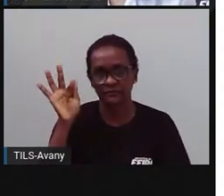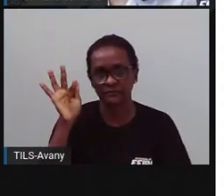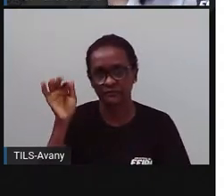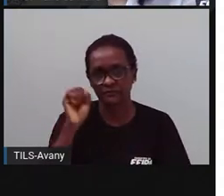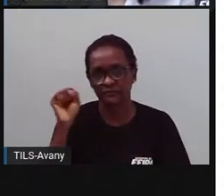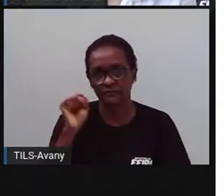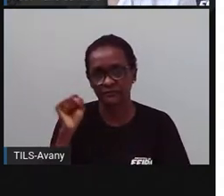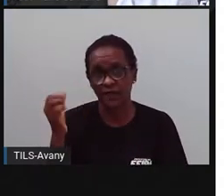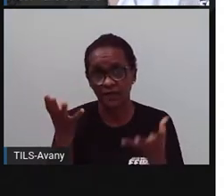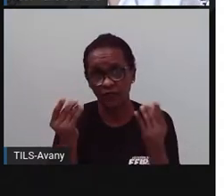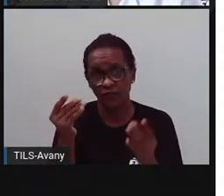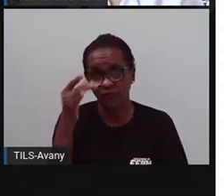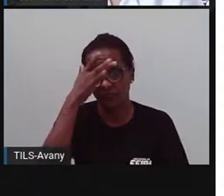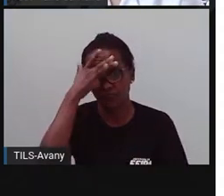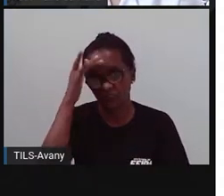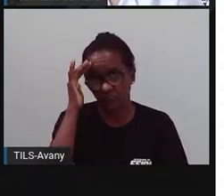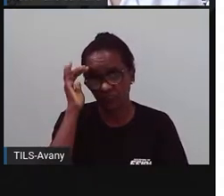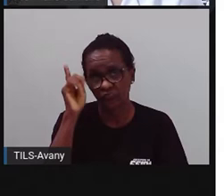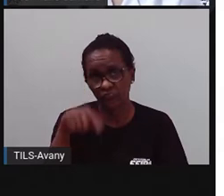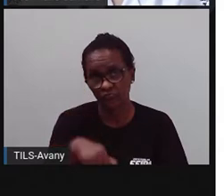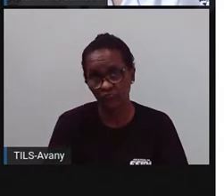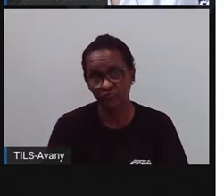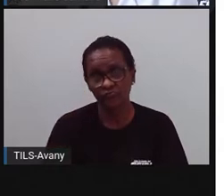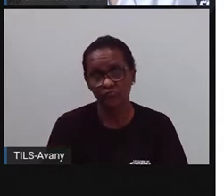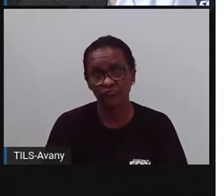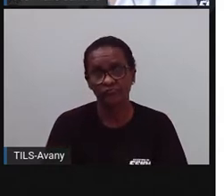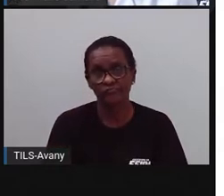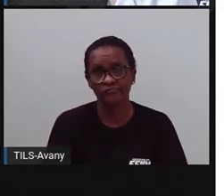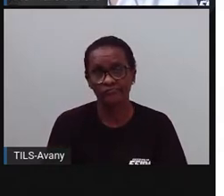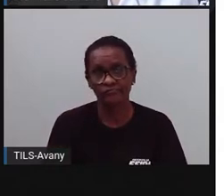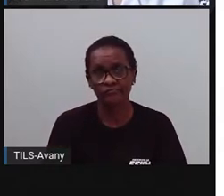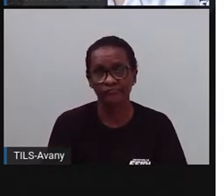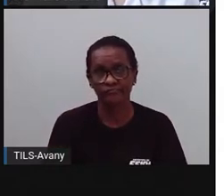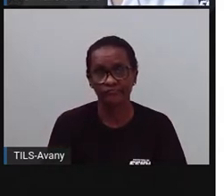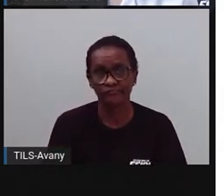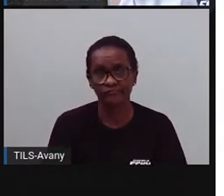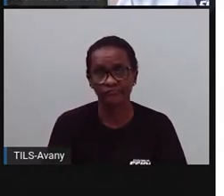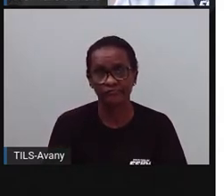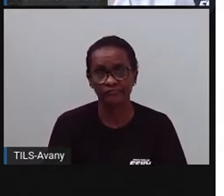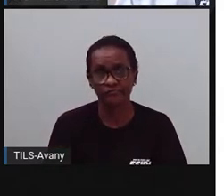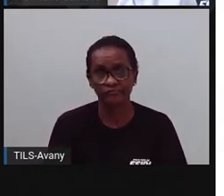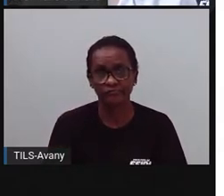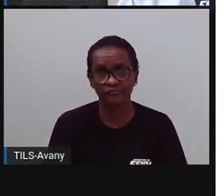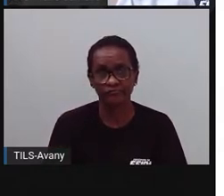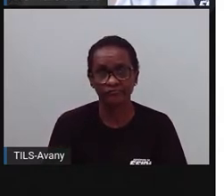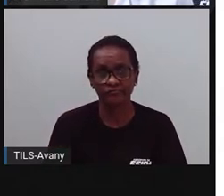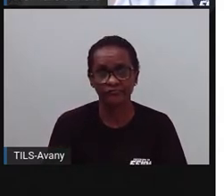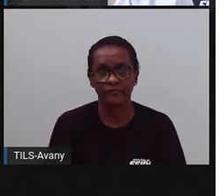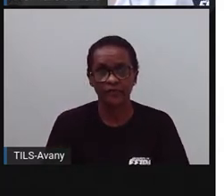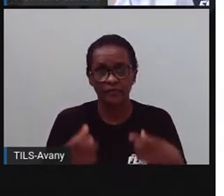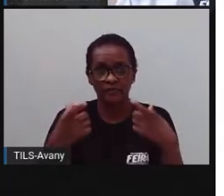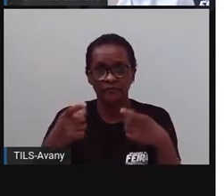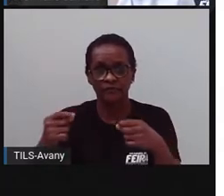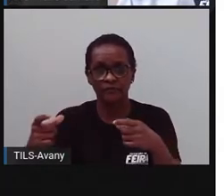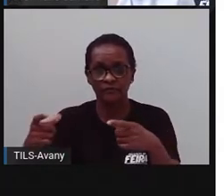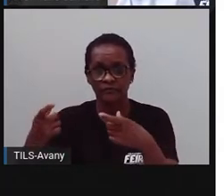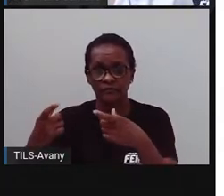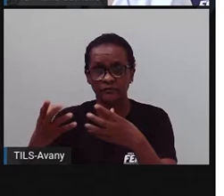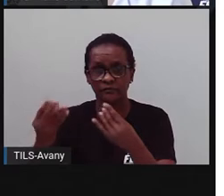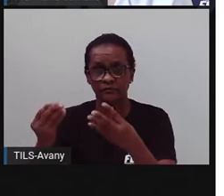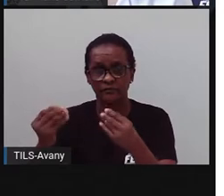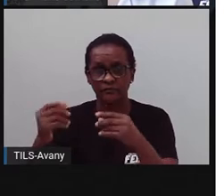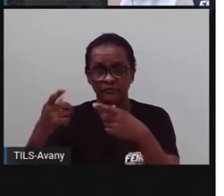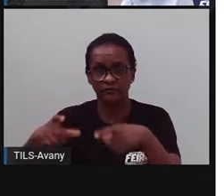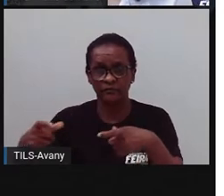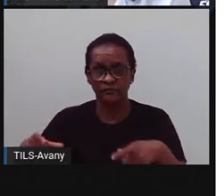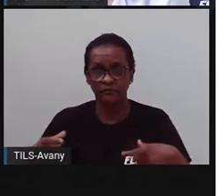é muita gente, né? Então são muitos moradores e tem bairros aqui em Feira de Santana, por exemplo, que tem 7 mil